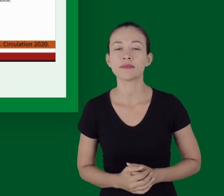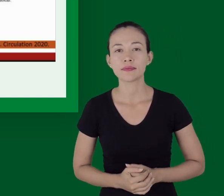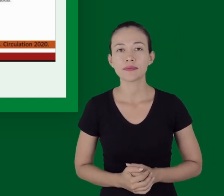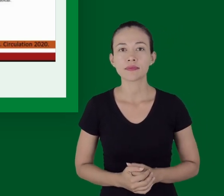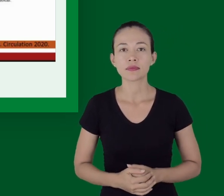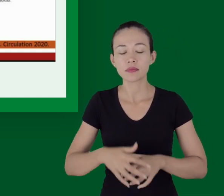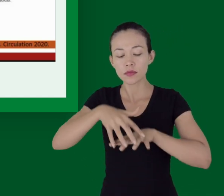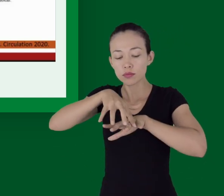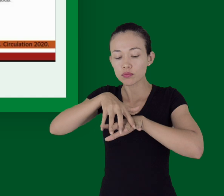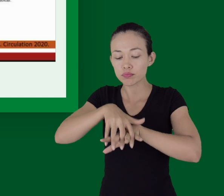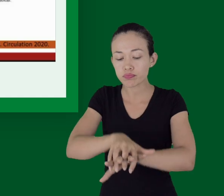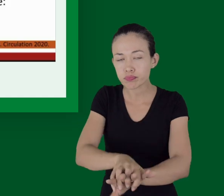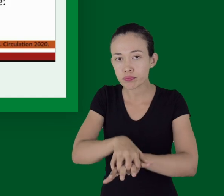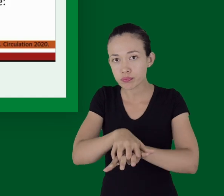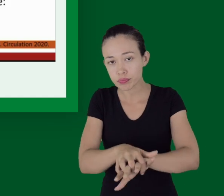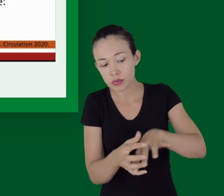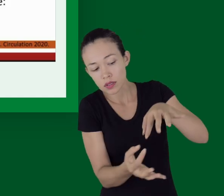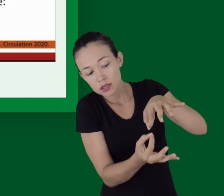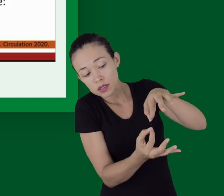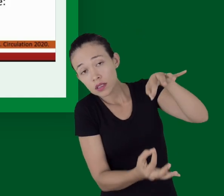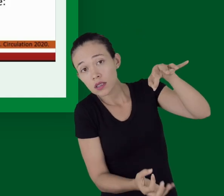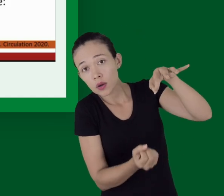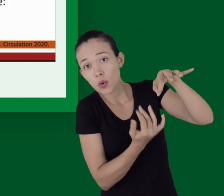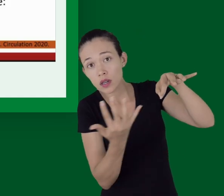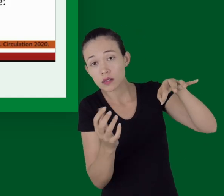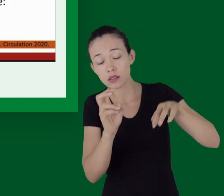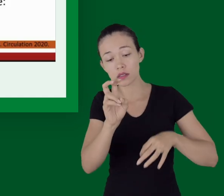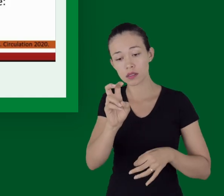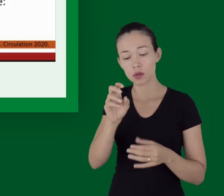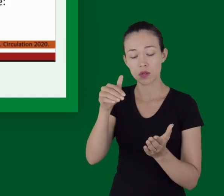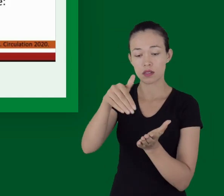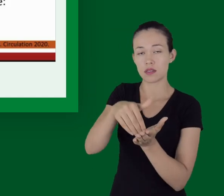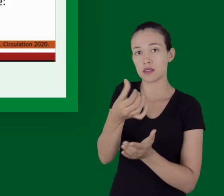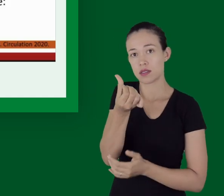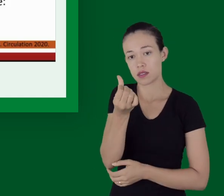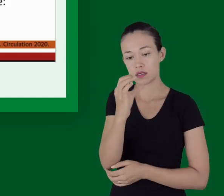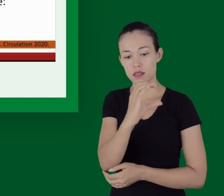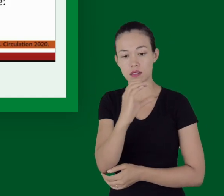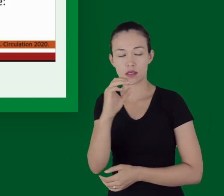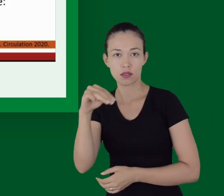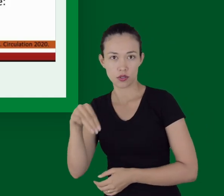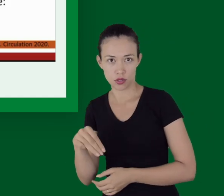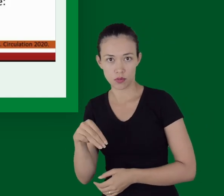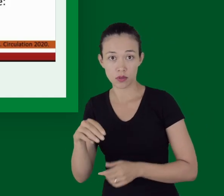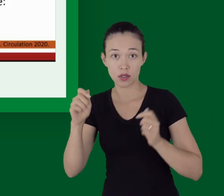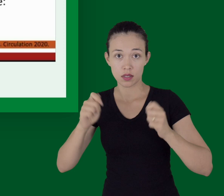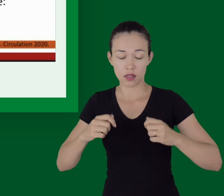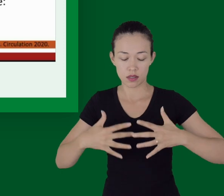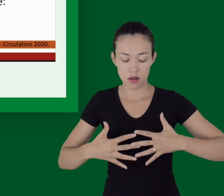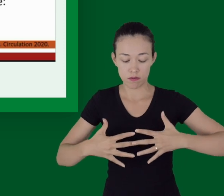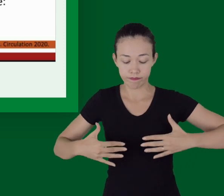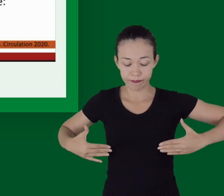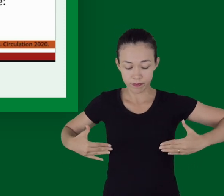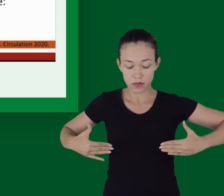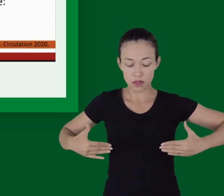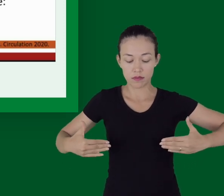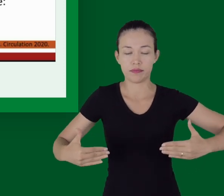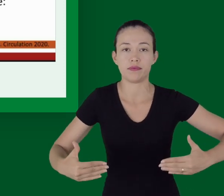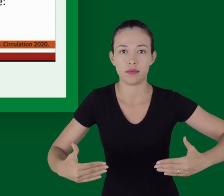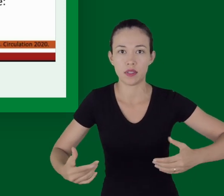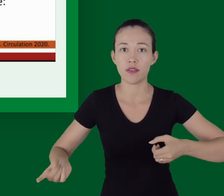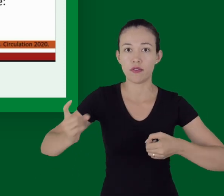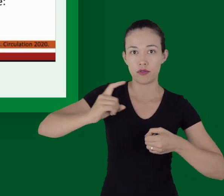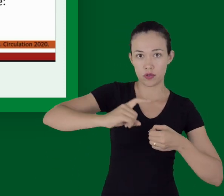As compressões têm que permitir uma profundidade de 5 a 6 centímetros, permitindo o retorno do tórax